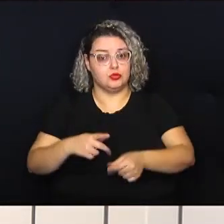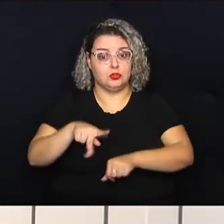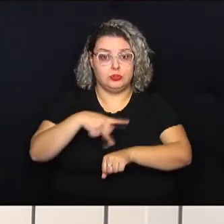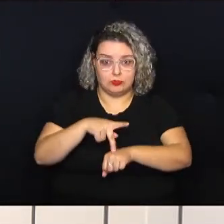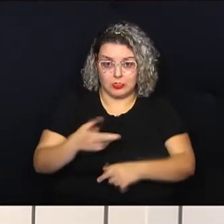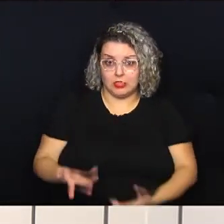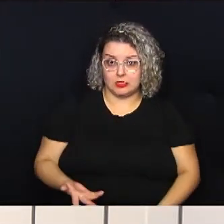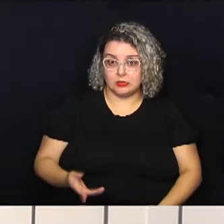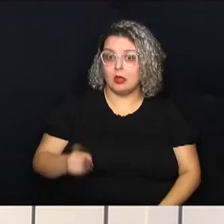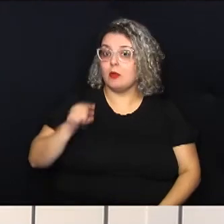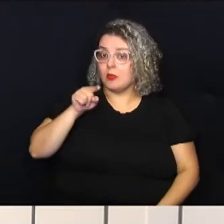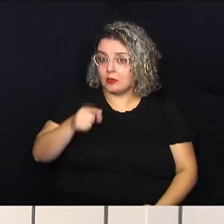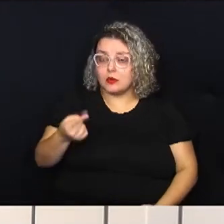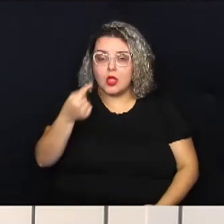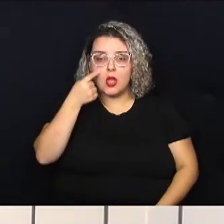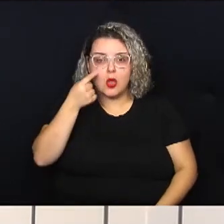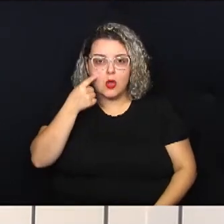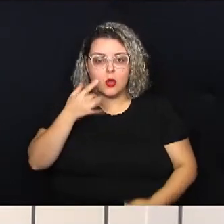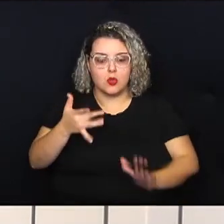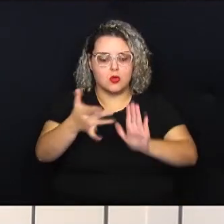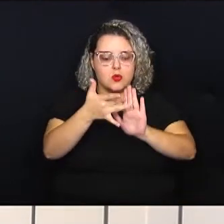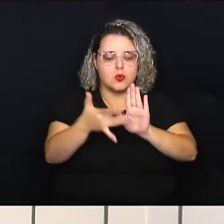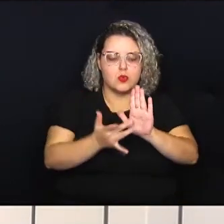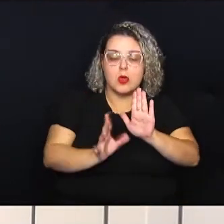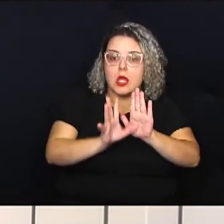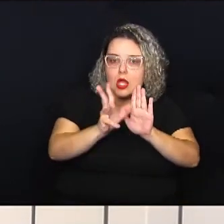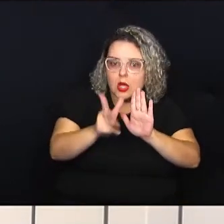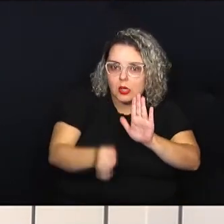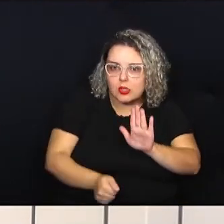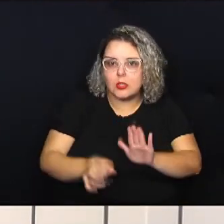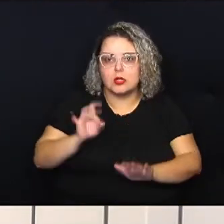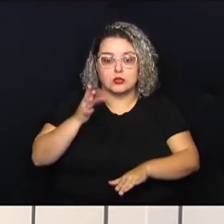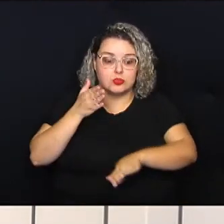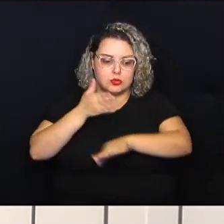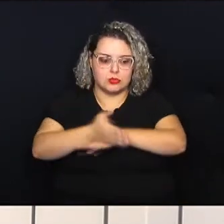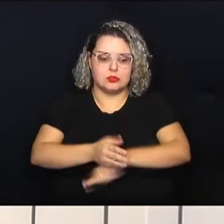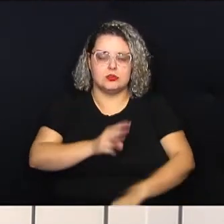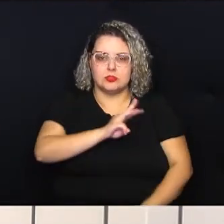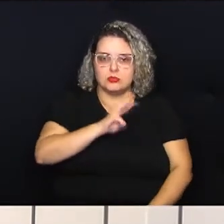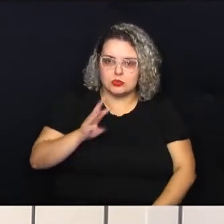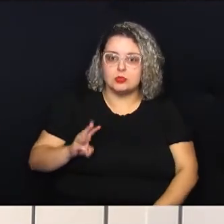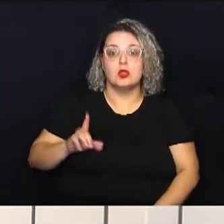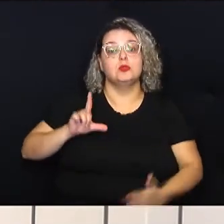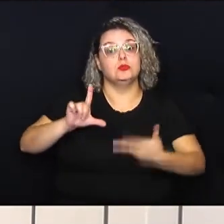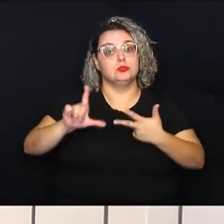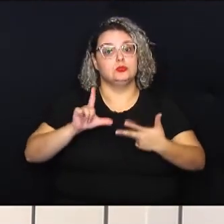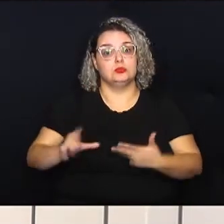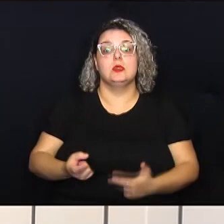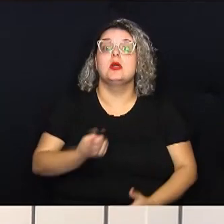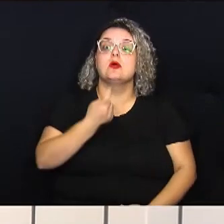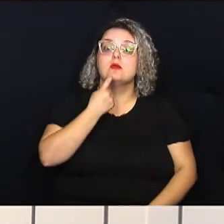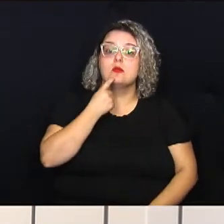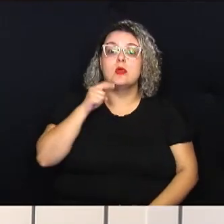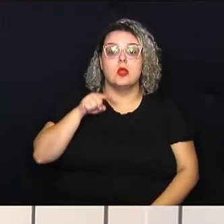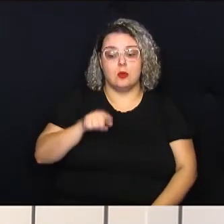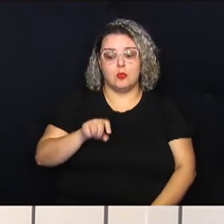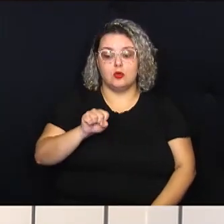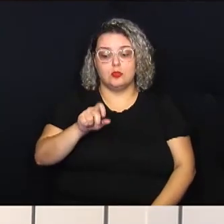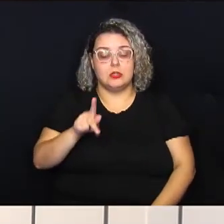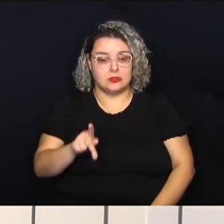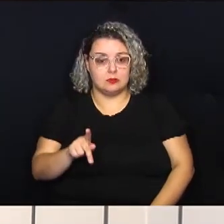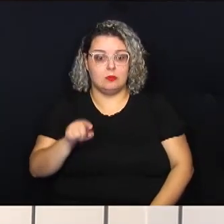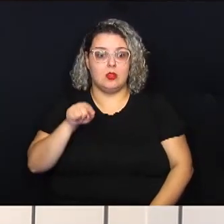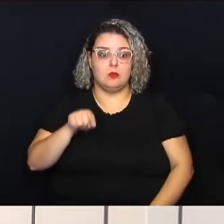Para você poder conferir a pauta completa, é só acessar o site do Legislativo, campinas.sp